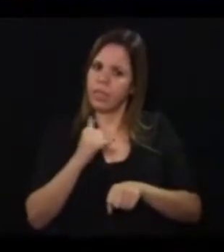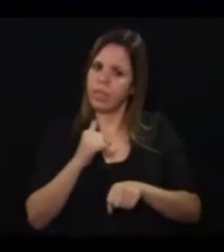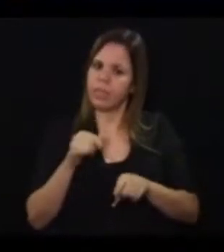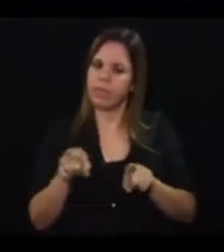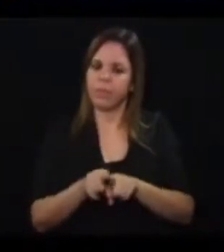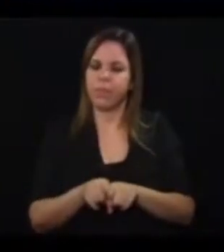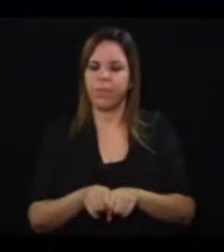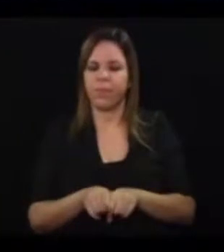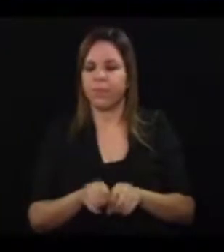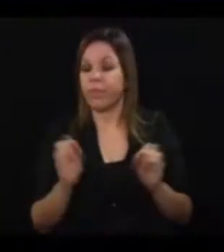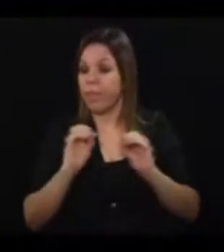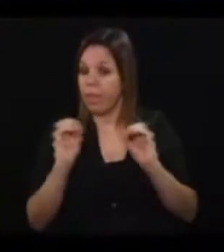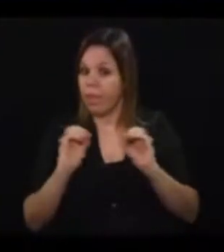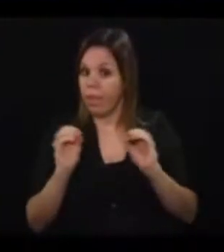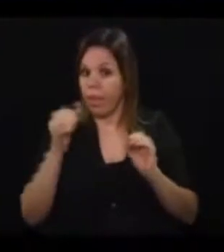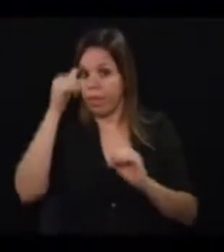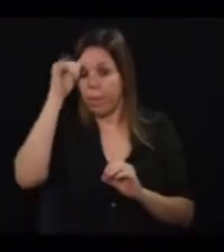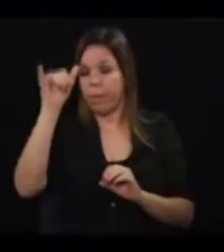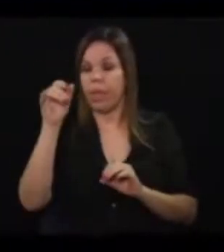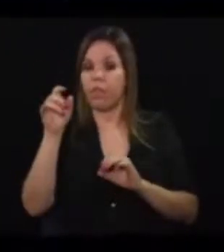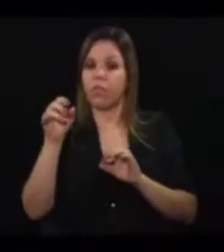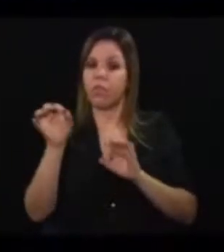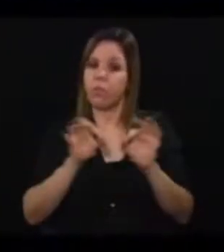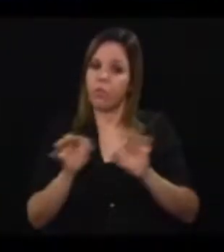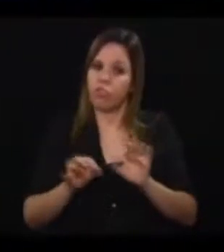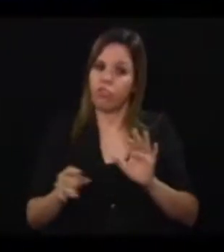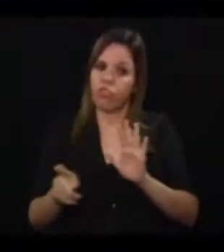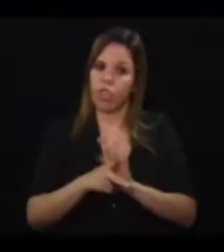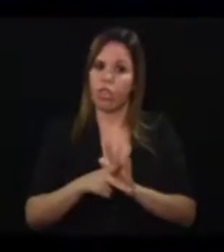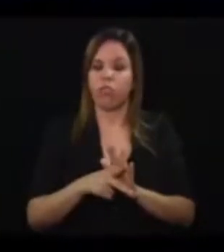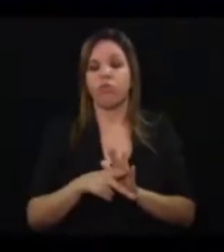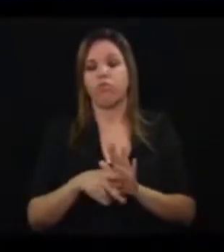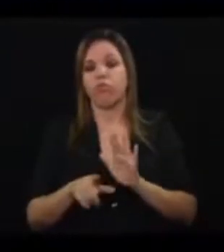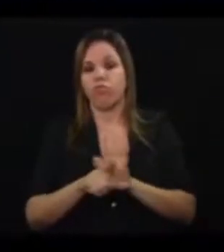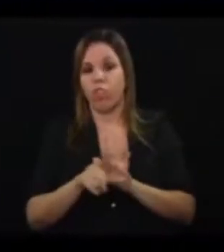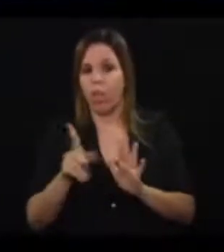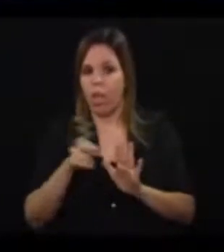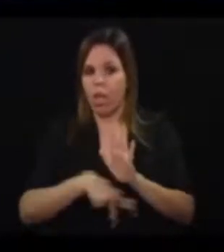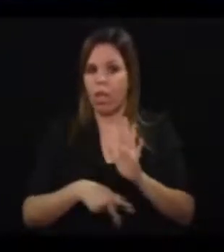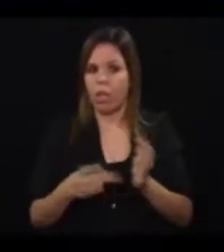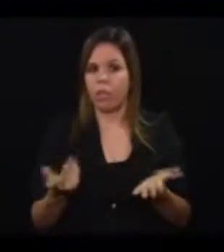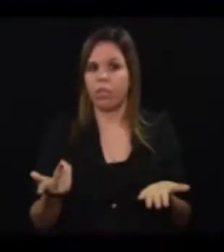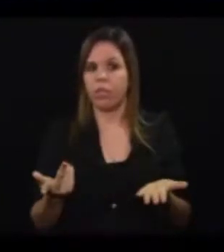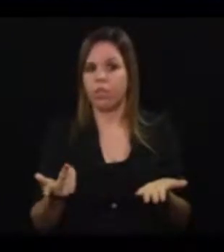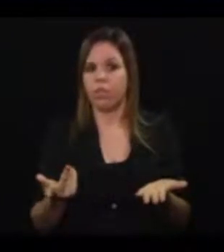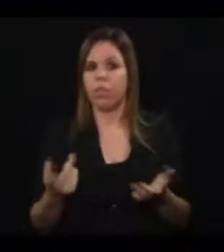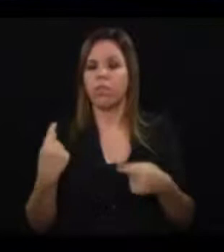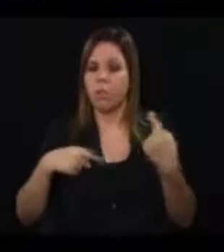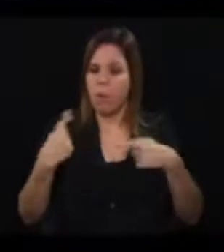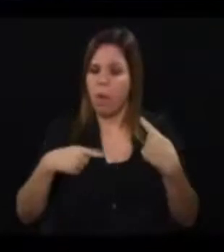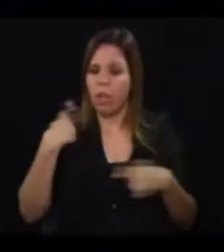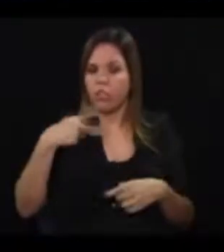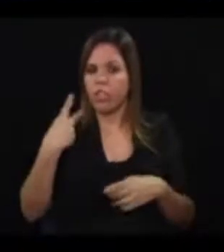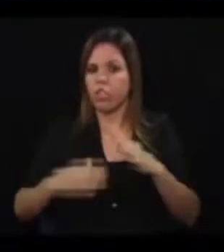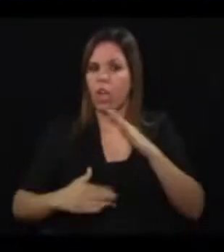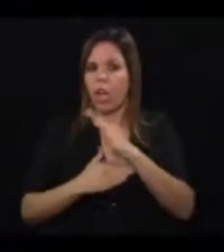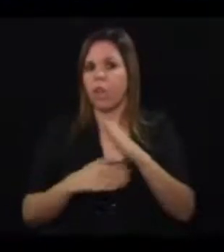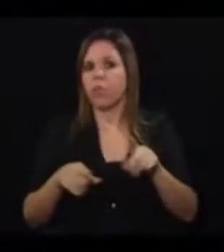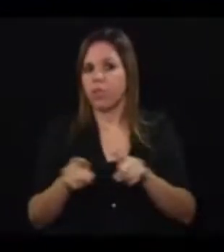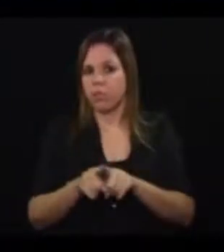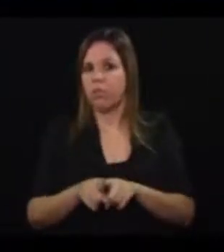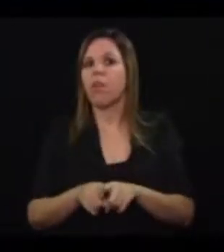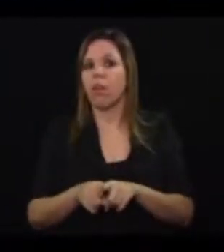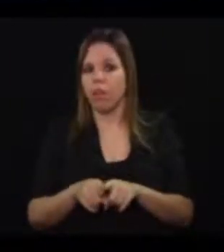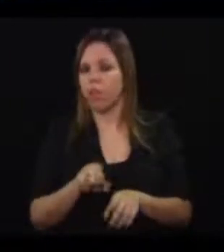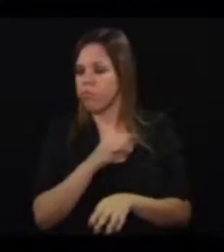que o projeto de lei continue caminhando na Câmara e os vereadores possam fazer esse debate. Acho até que foi prudente os